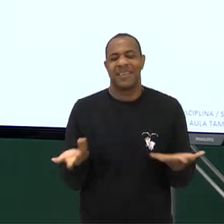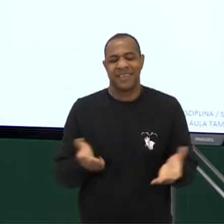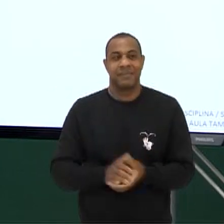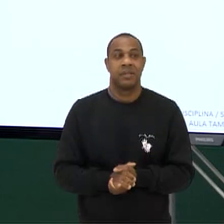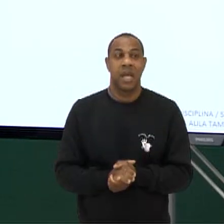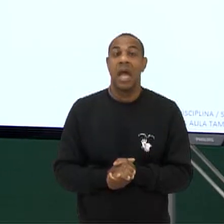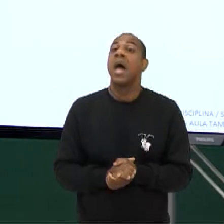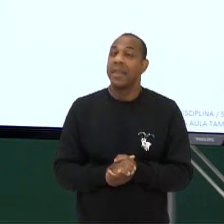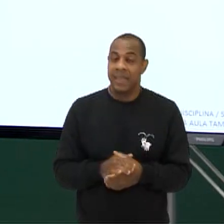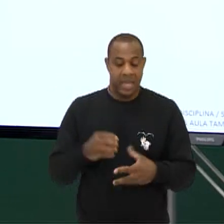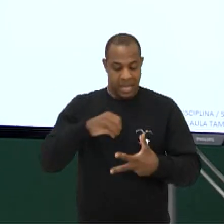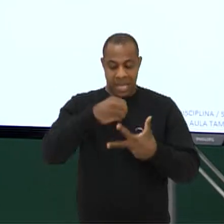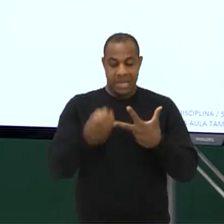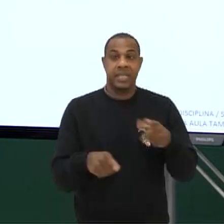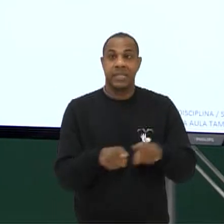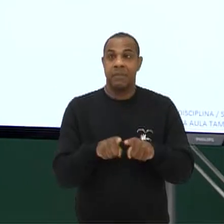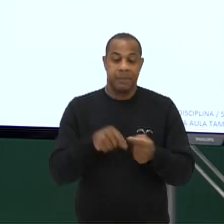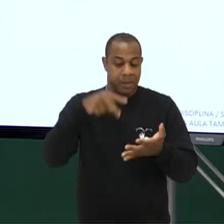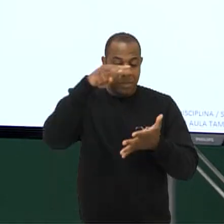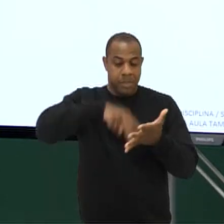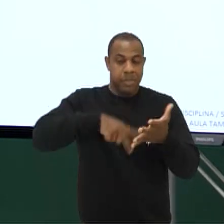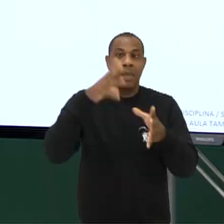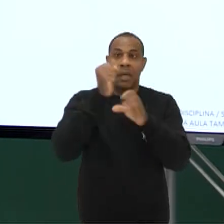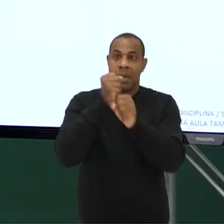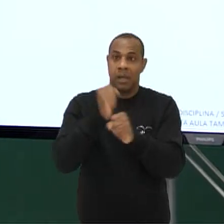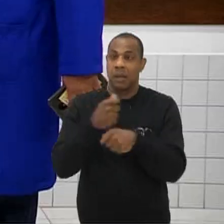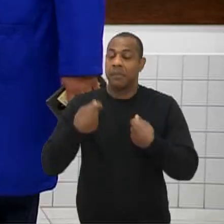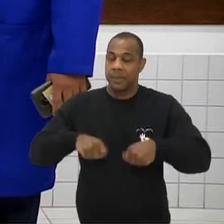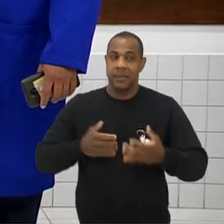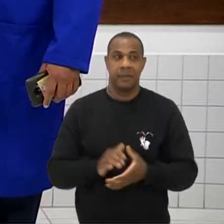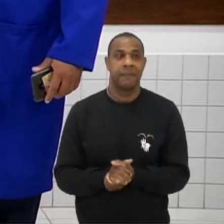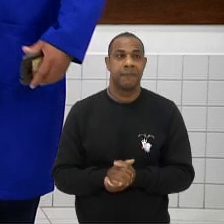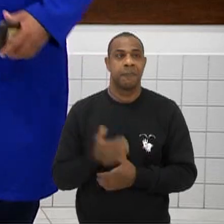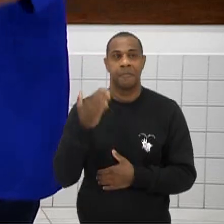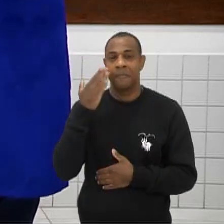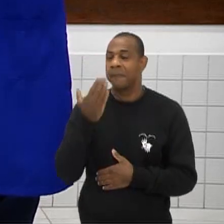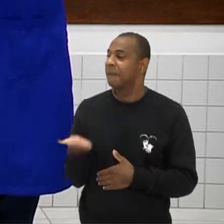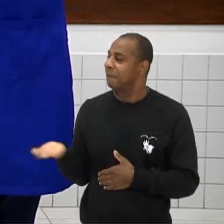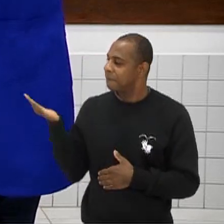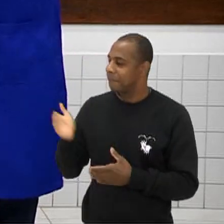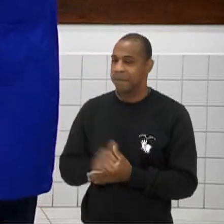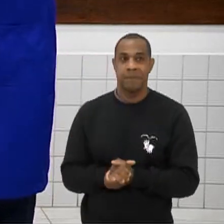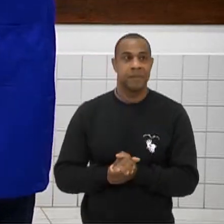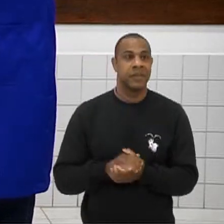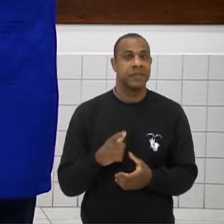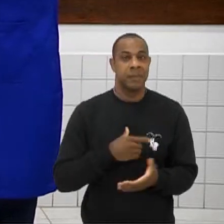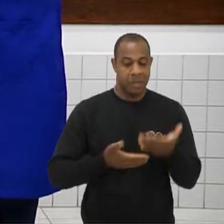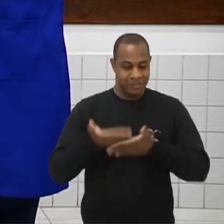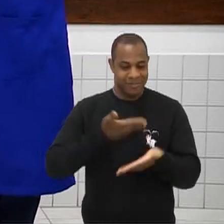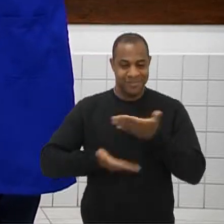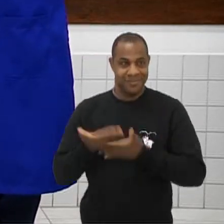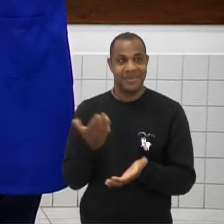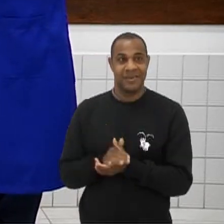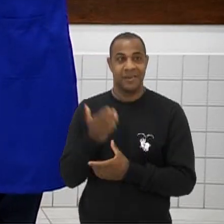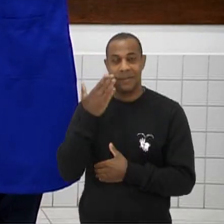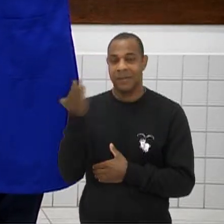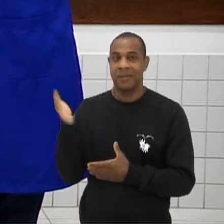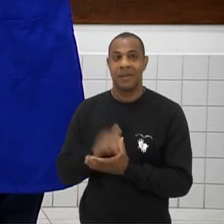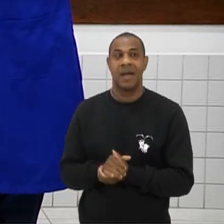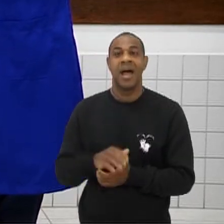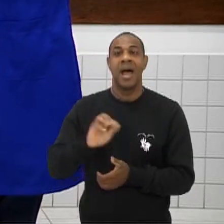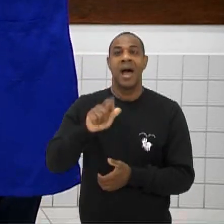leitura A gente tem a parte de cálculo Que mais tem que ter Essa interpretação Com certeza Então professor Gustavo Só um pouquinho Tem mais algumas interações Aqui O pessoal